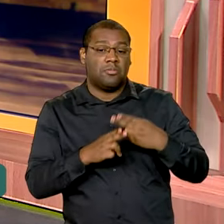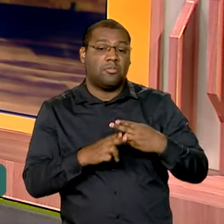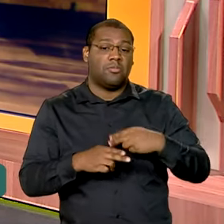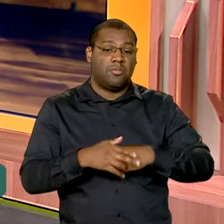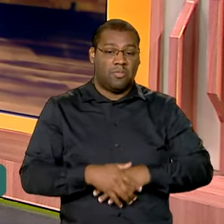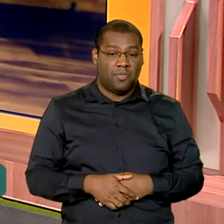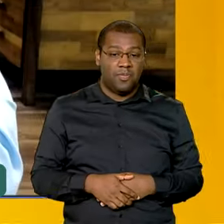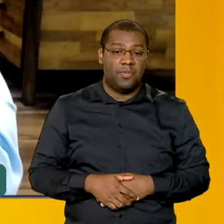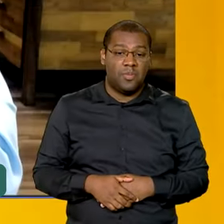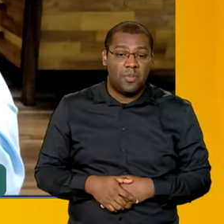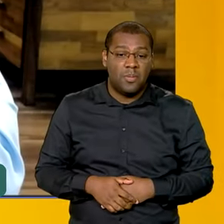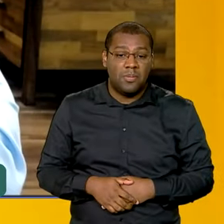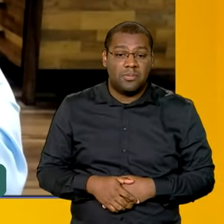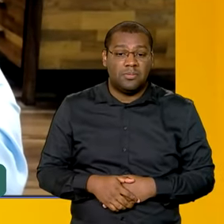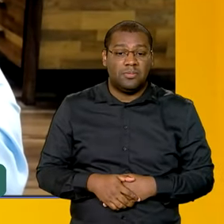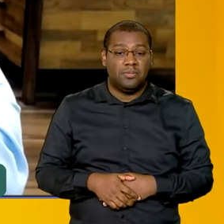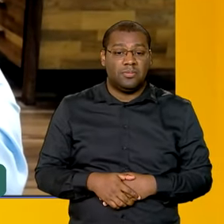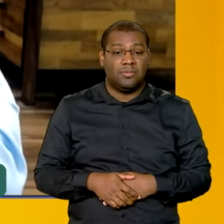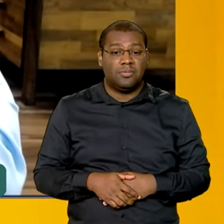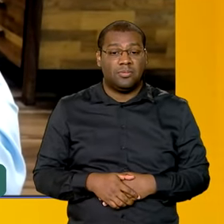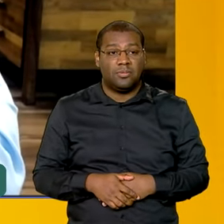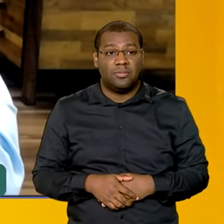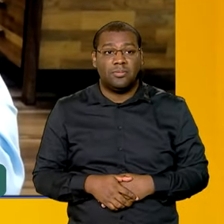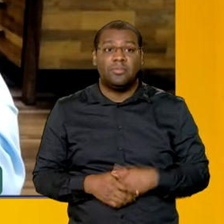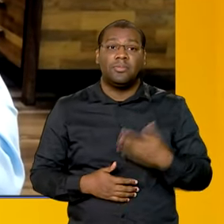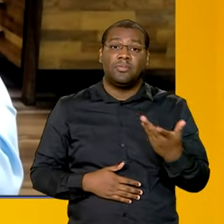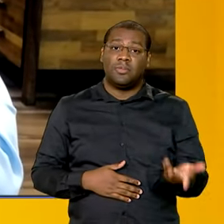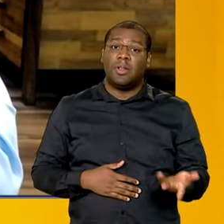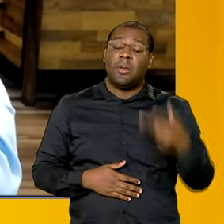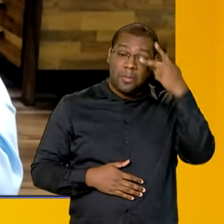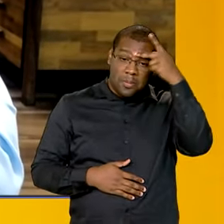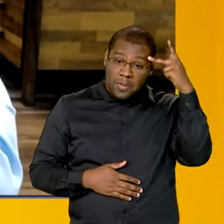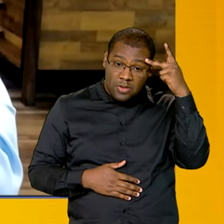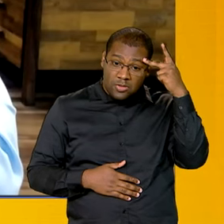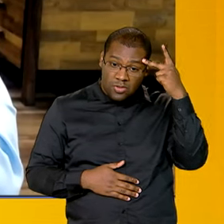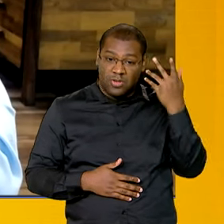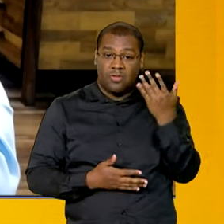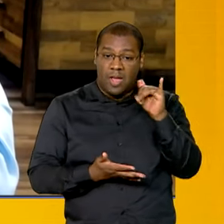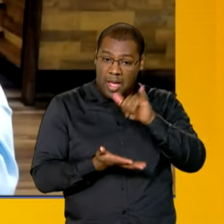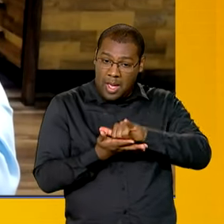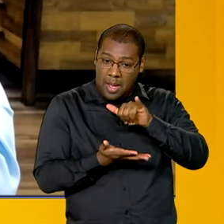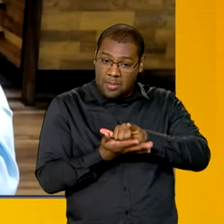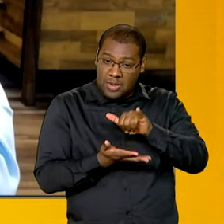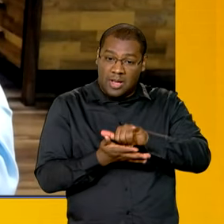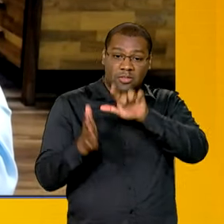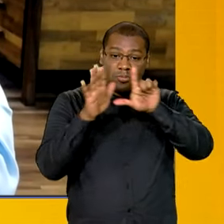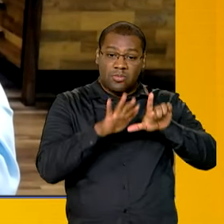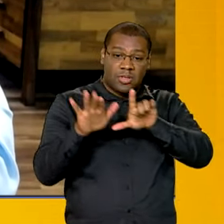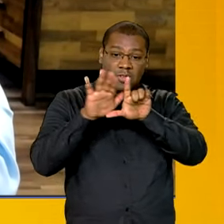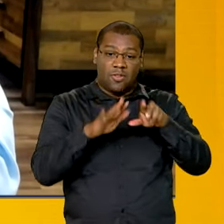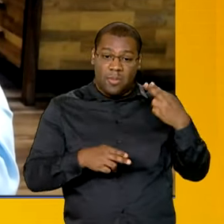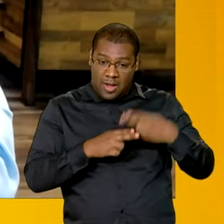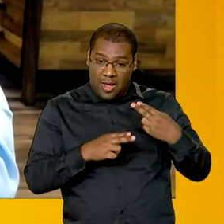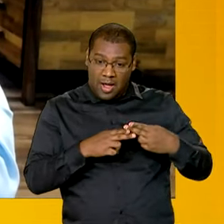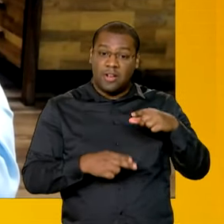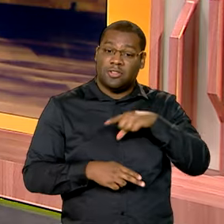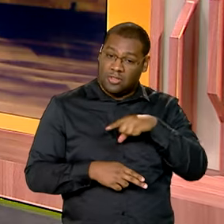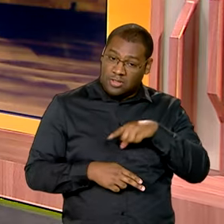Ou pela... quem está no sistema Bankline ou as lojas, os espaços físicos da Caixa.